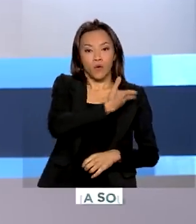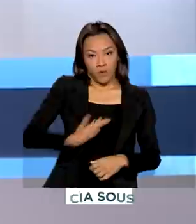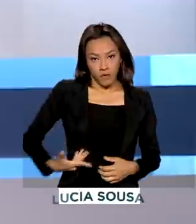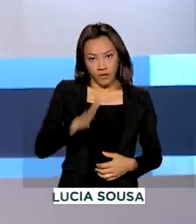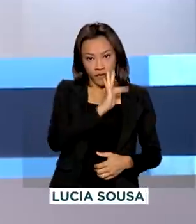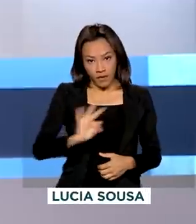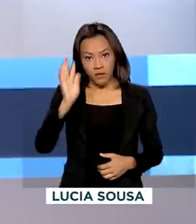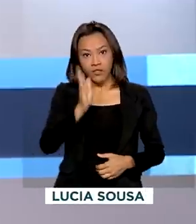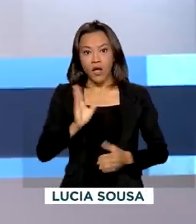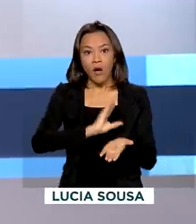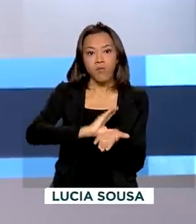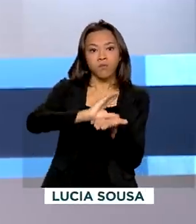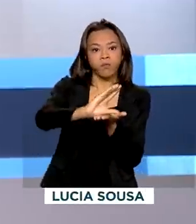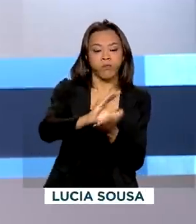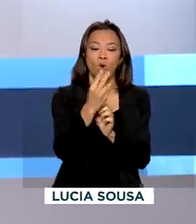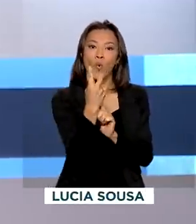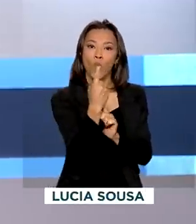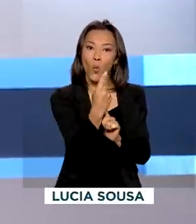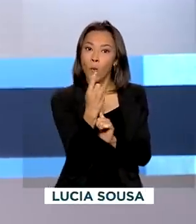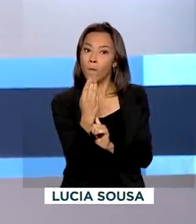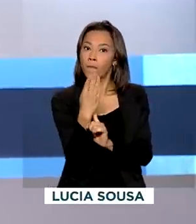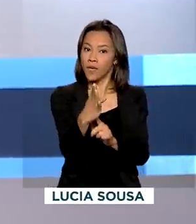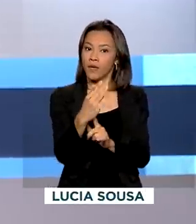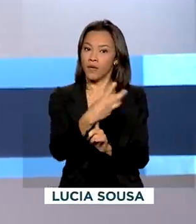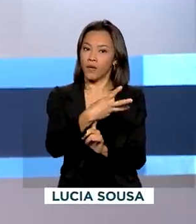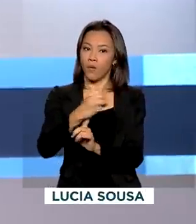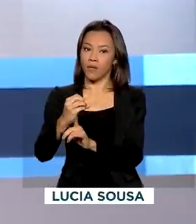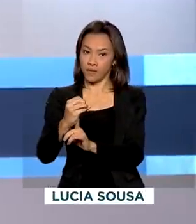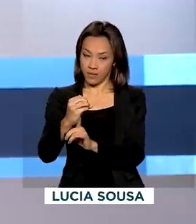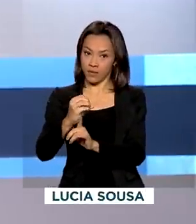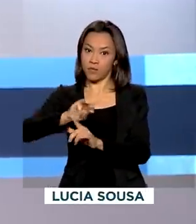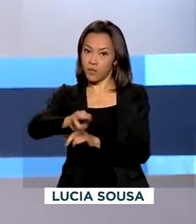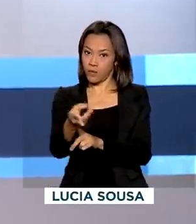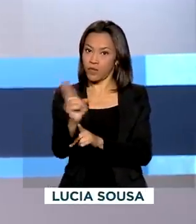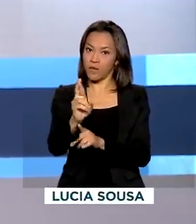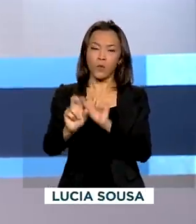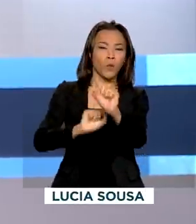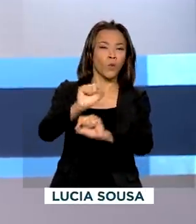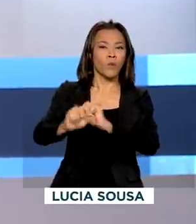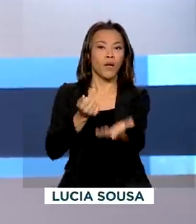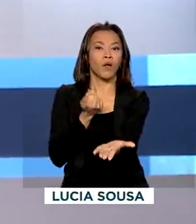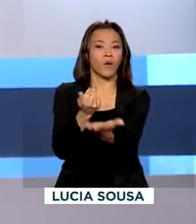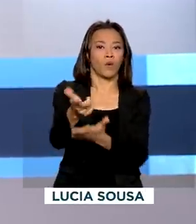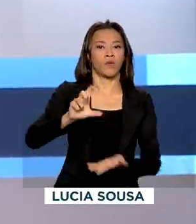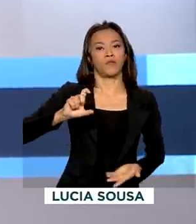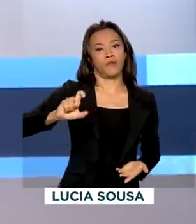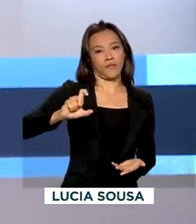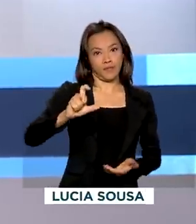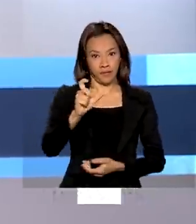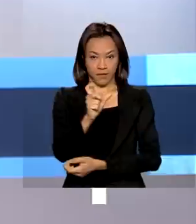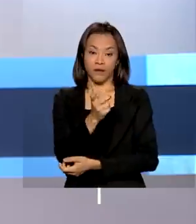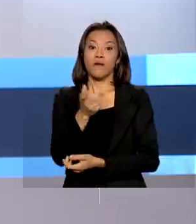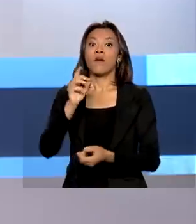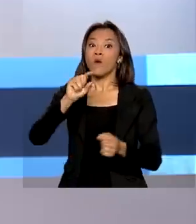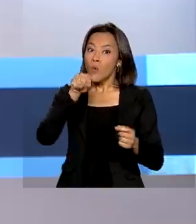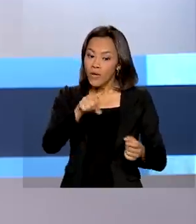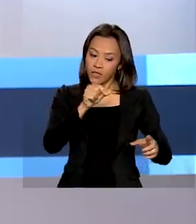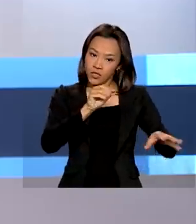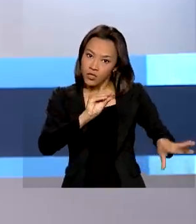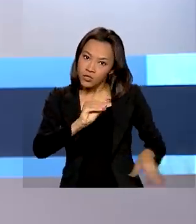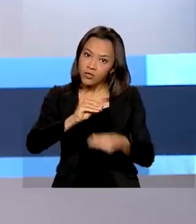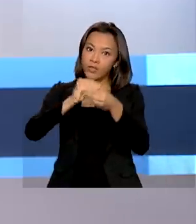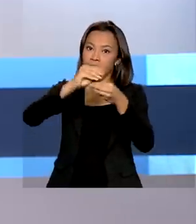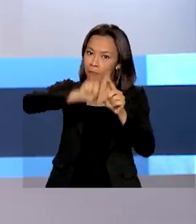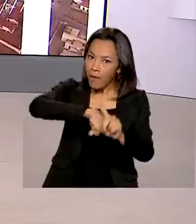1 bilhão e 400 milhões de reais para a compra de vacinas. Com o recurso, será possível adquirir mais 100 milhões